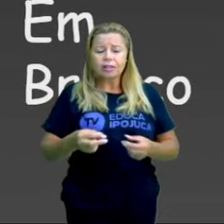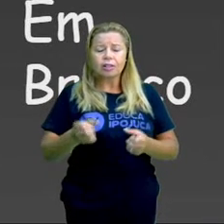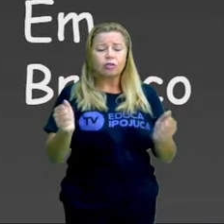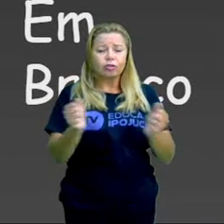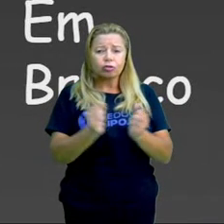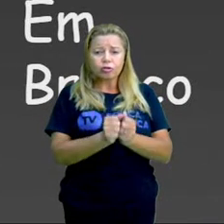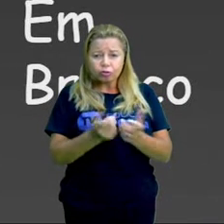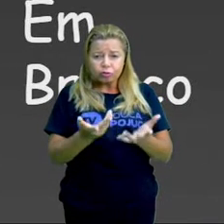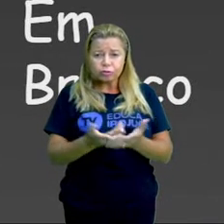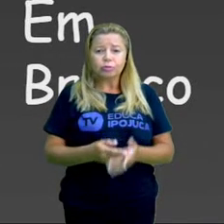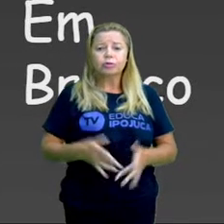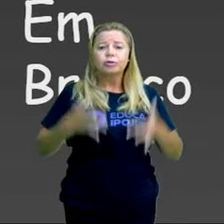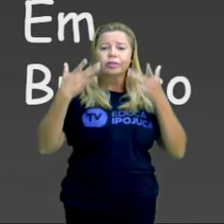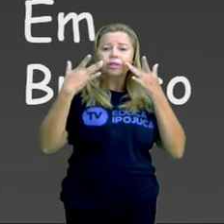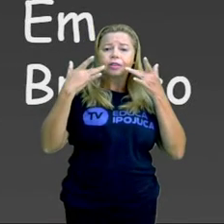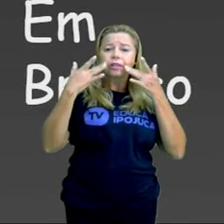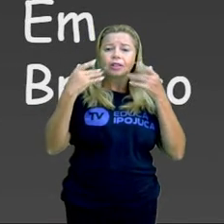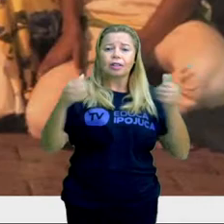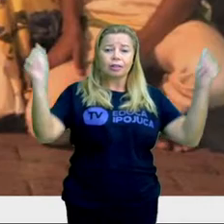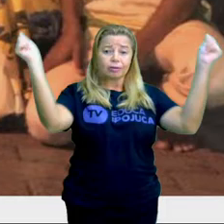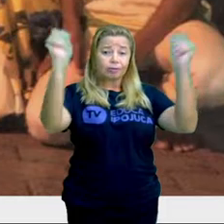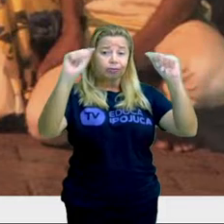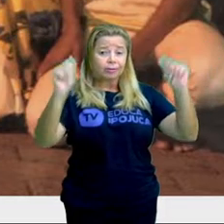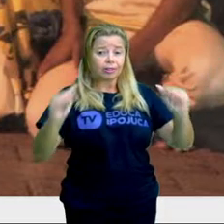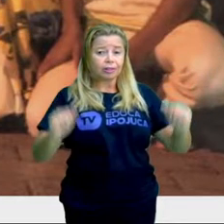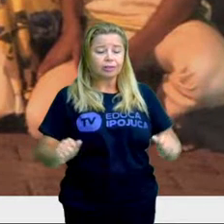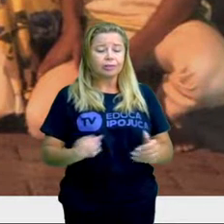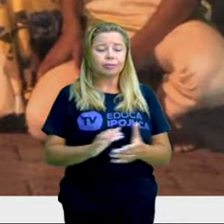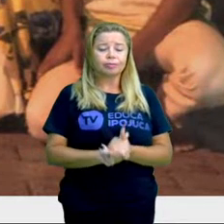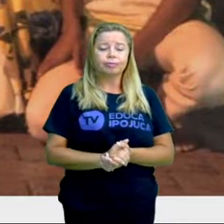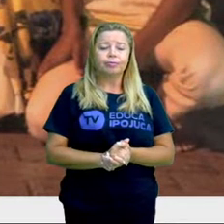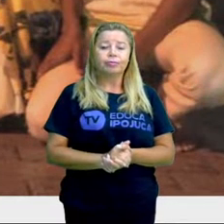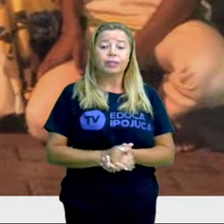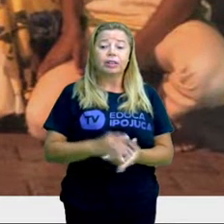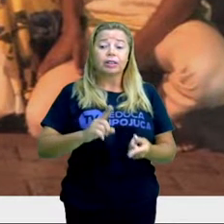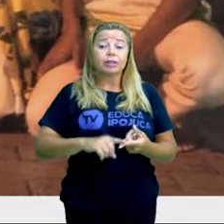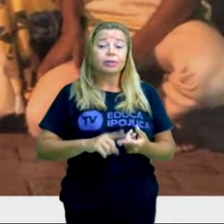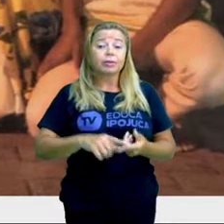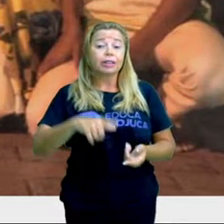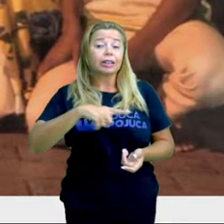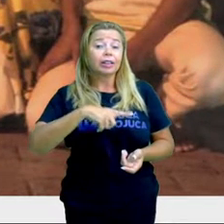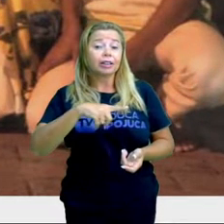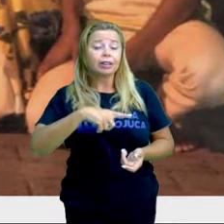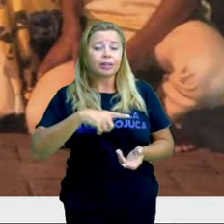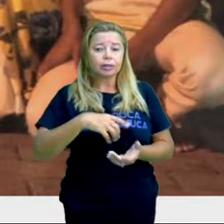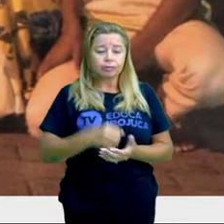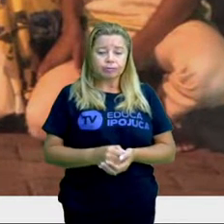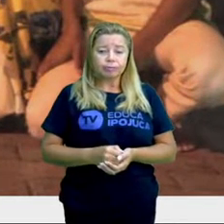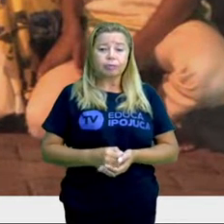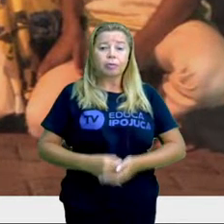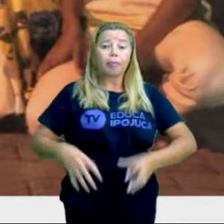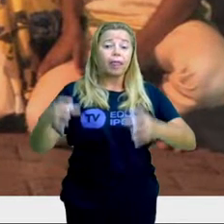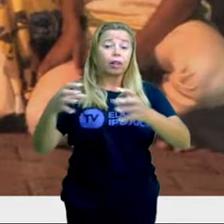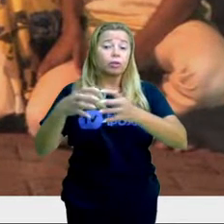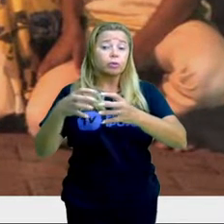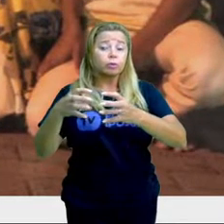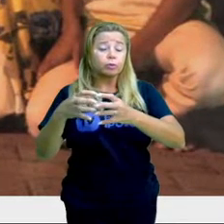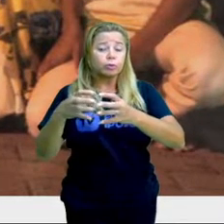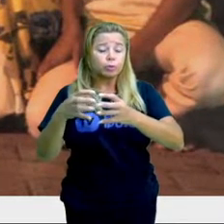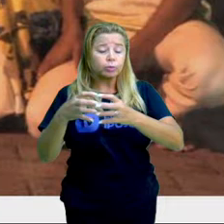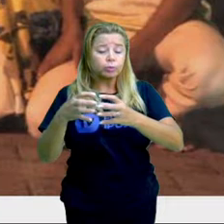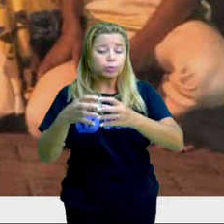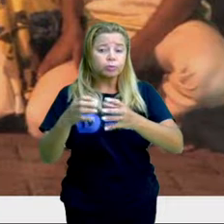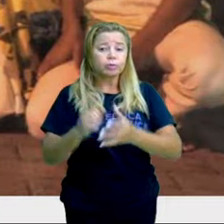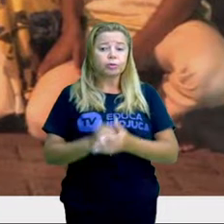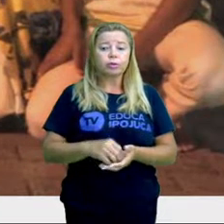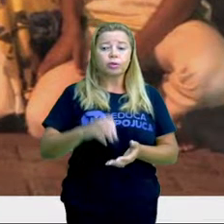Então, é uma outra opção para a gente. Temos também o Okunjambá, que é um